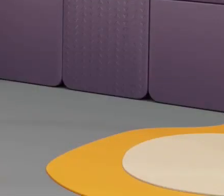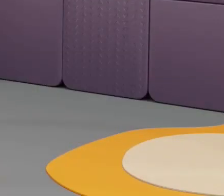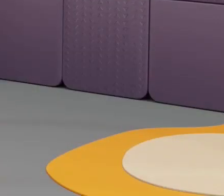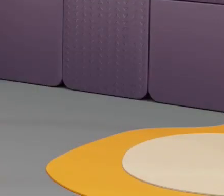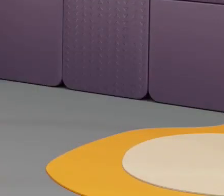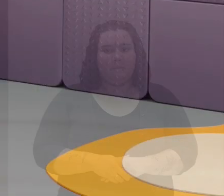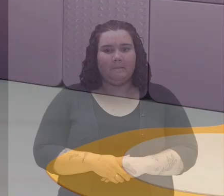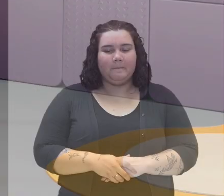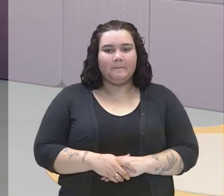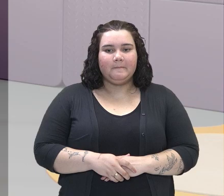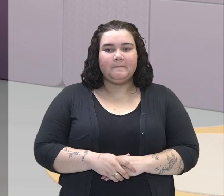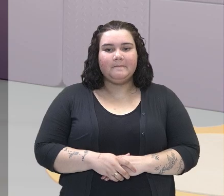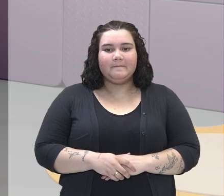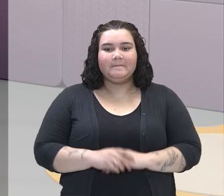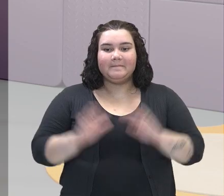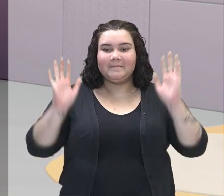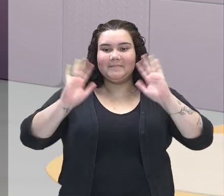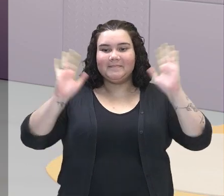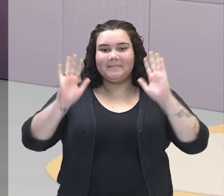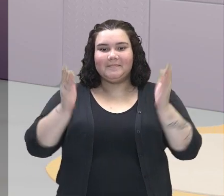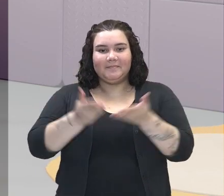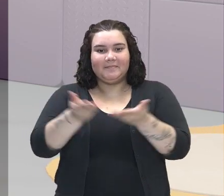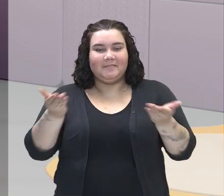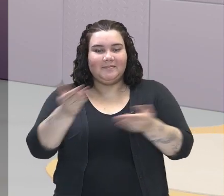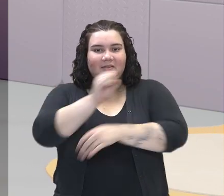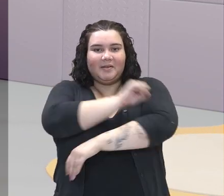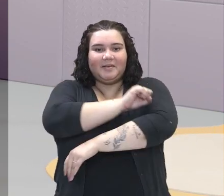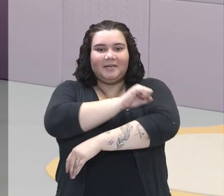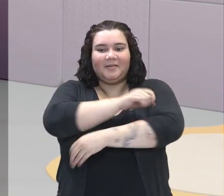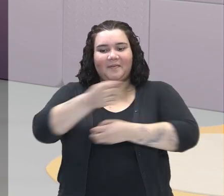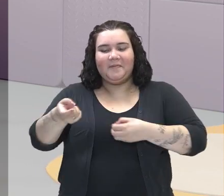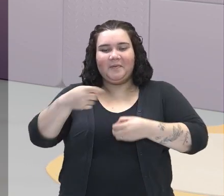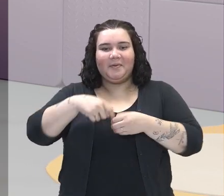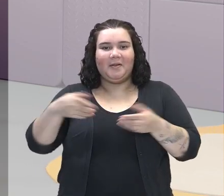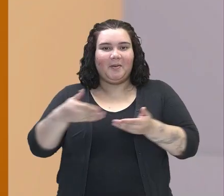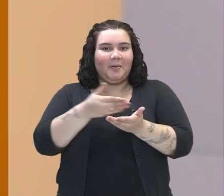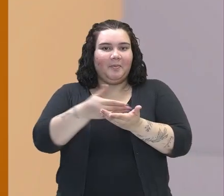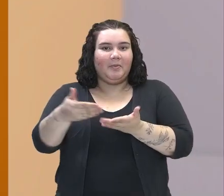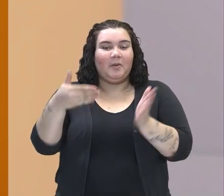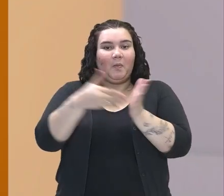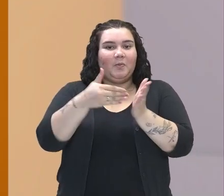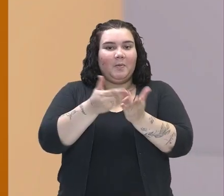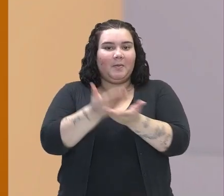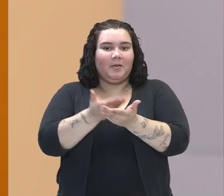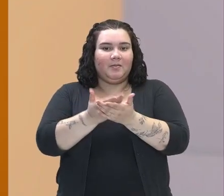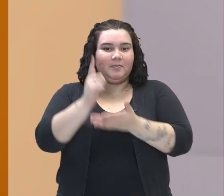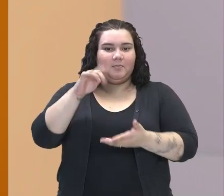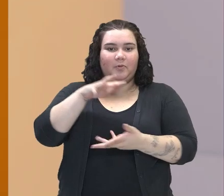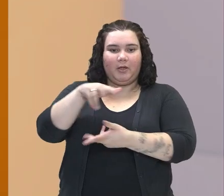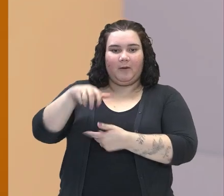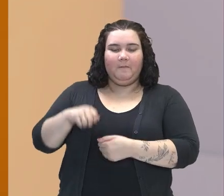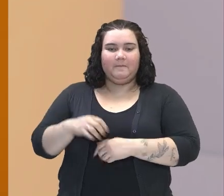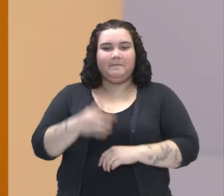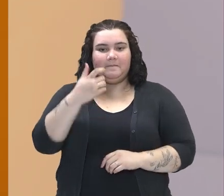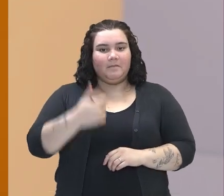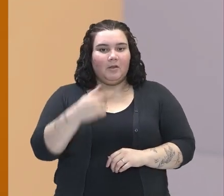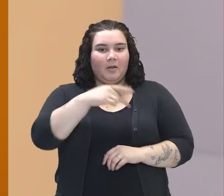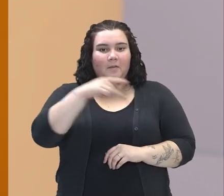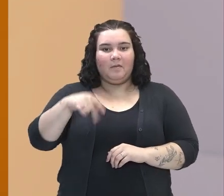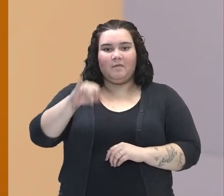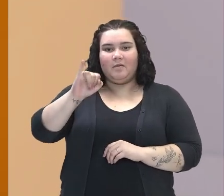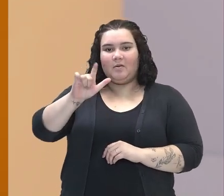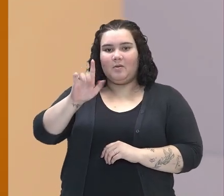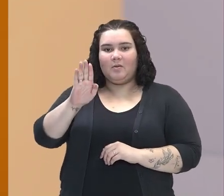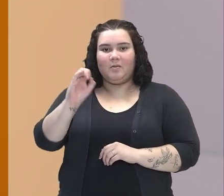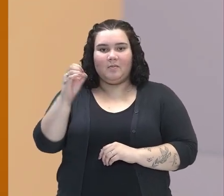Olá, galerinha do oitavo ano! Estamos de volta para a nossa última aula de Geografia. Eu sou o professor Ilbisson Dona e Cimento, do componente de